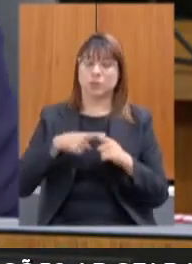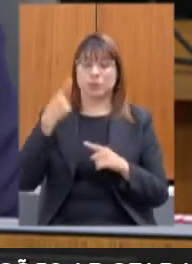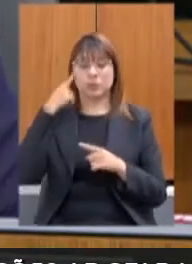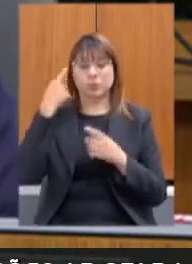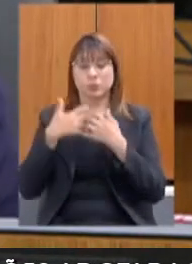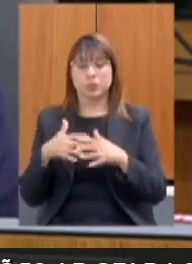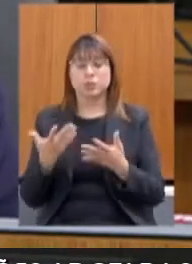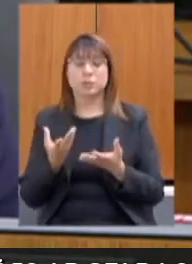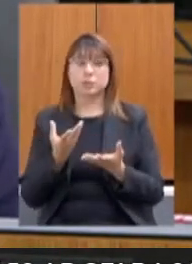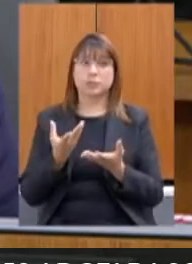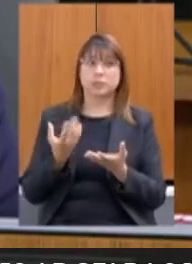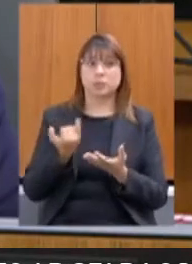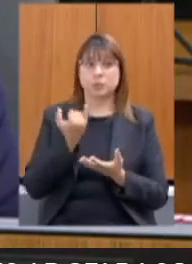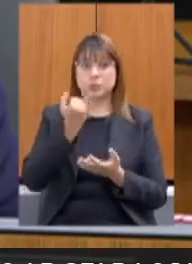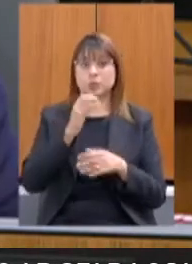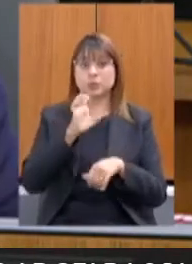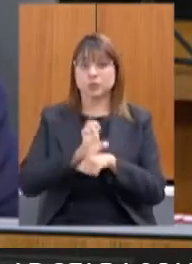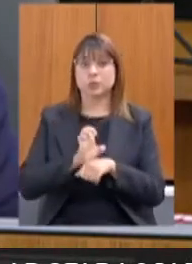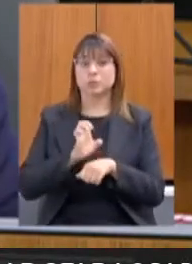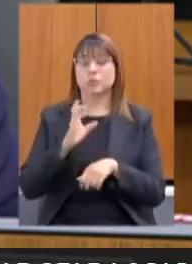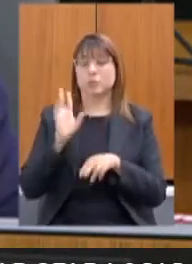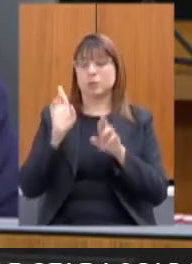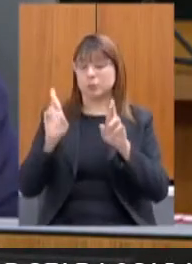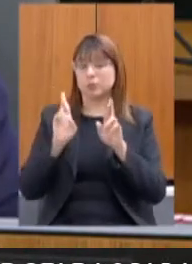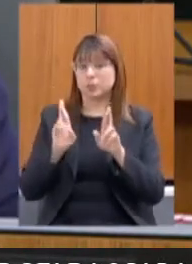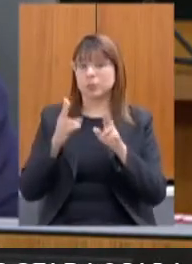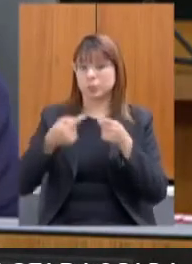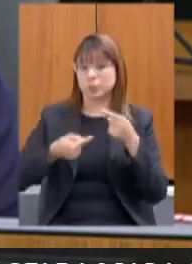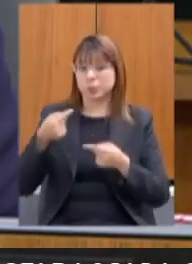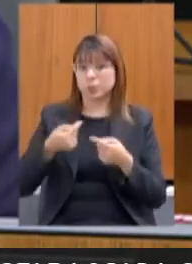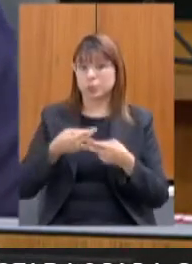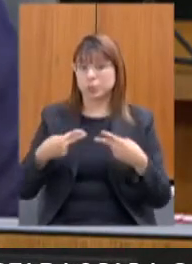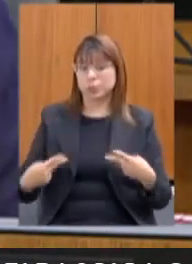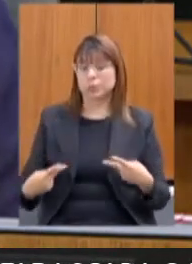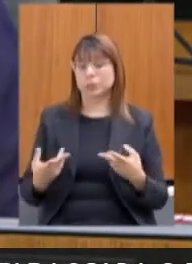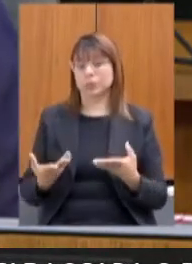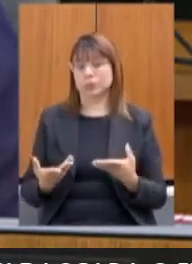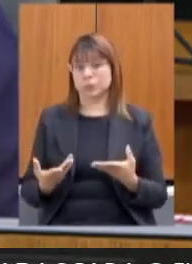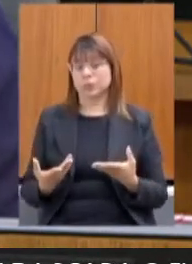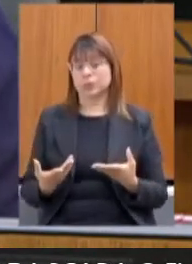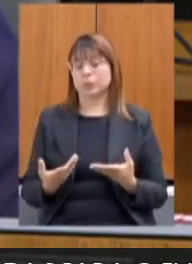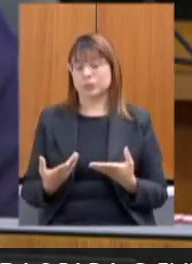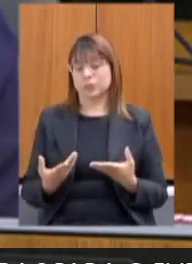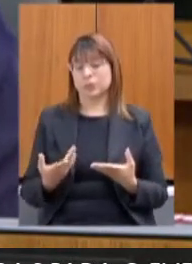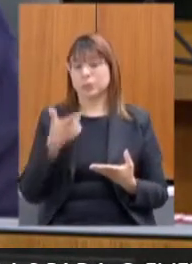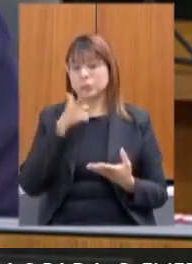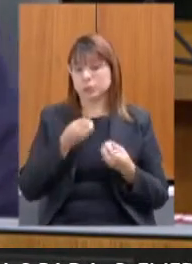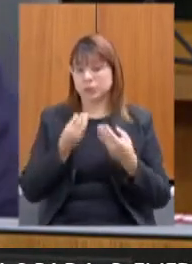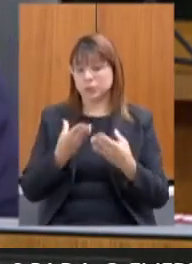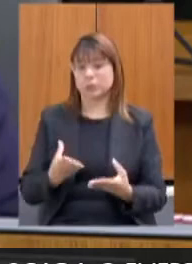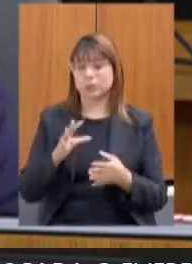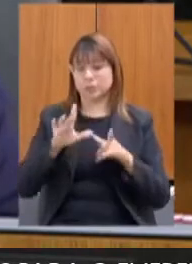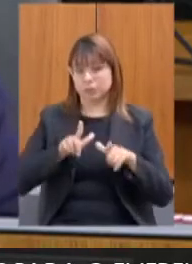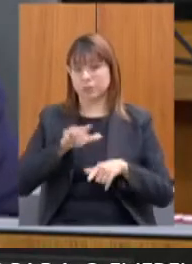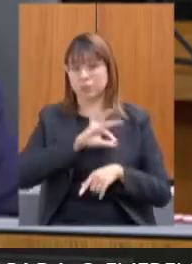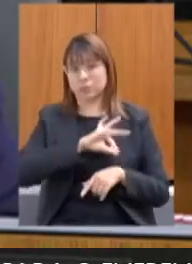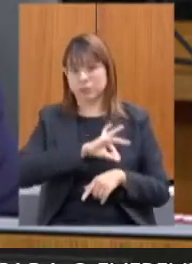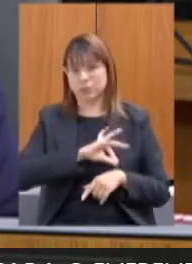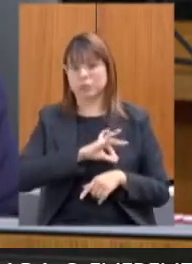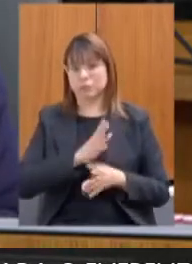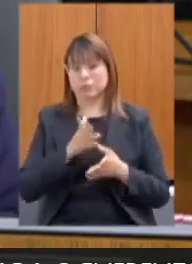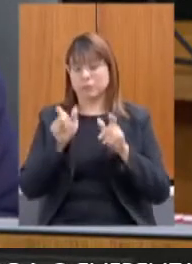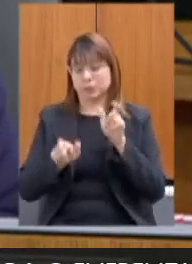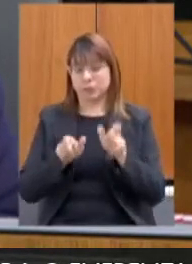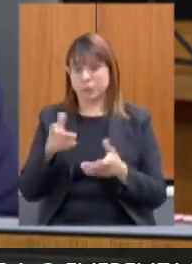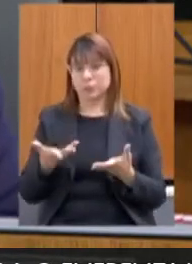do Estado ser um promotor de políticas que gerem emprego e renda no nosso Estado. Eu sempre abordo essa questão,